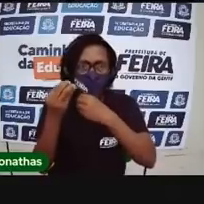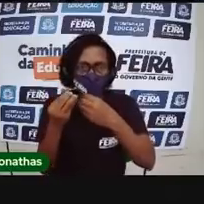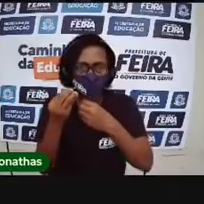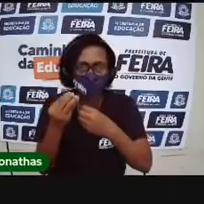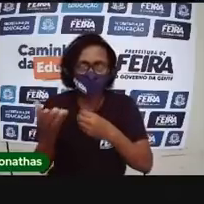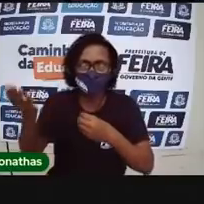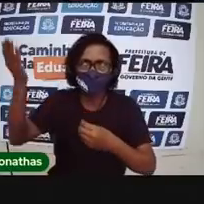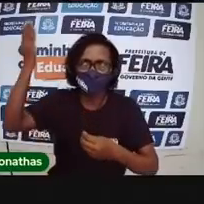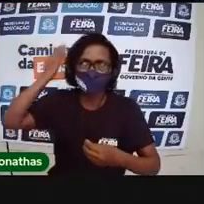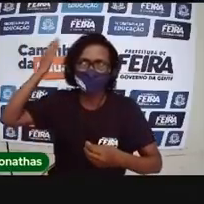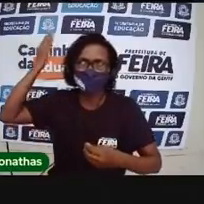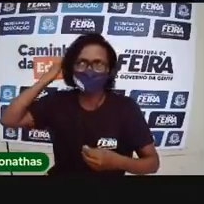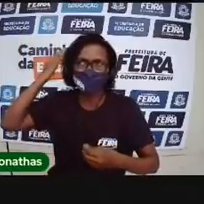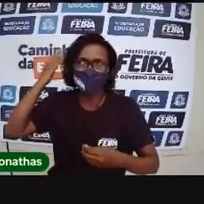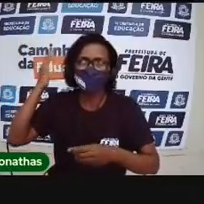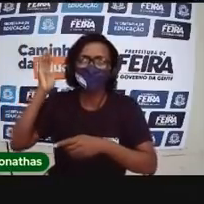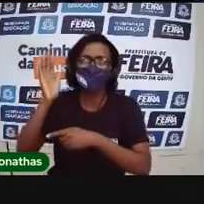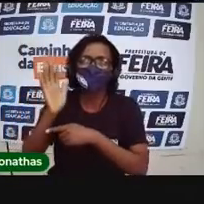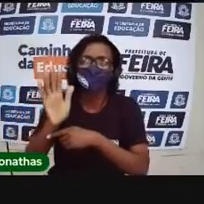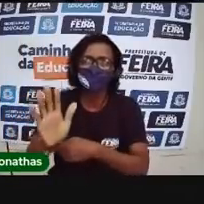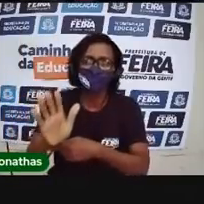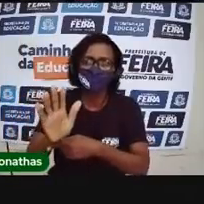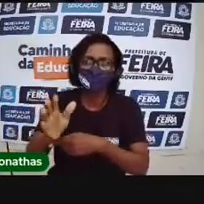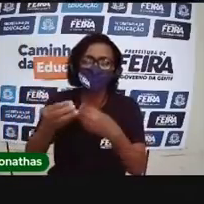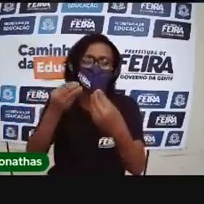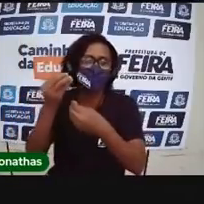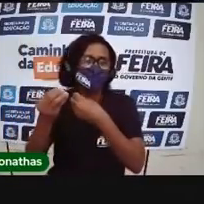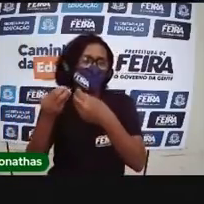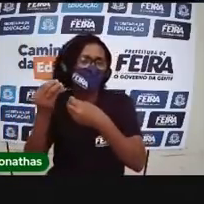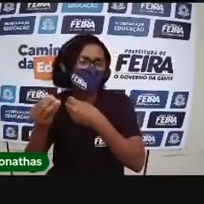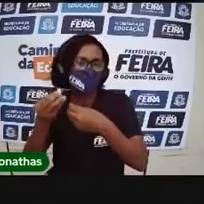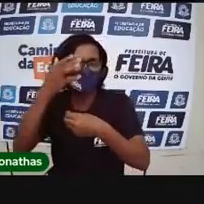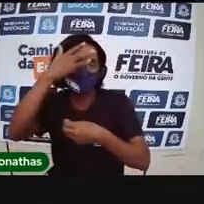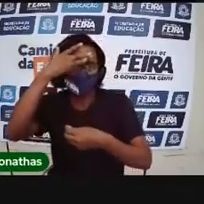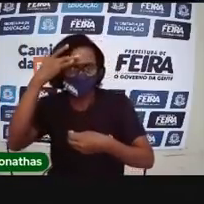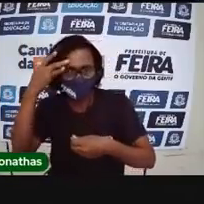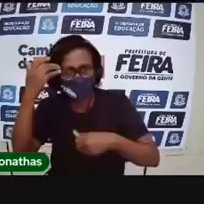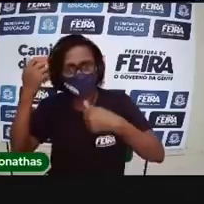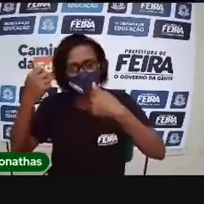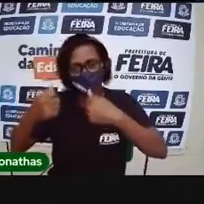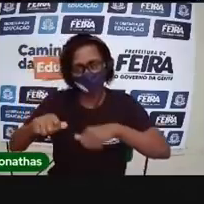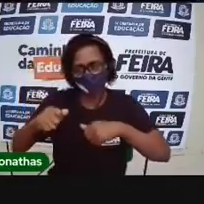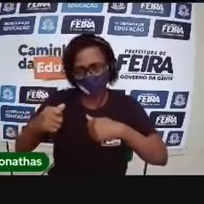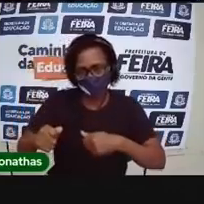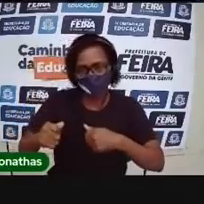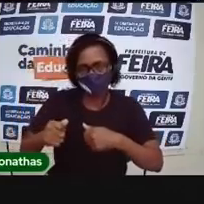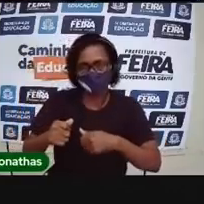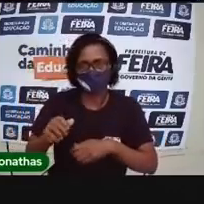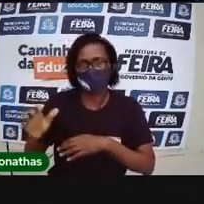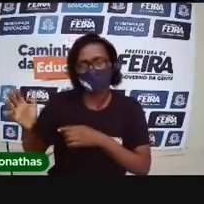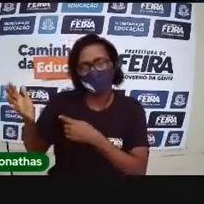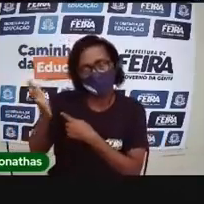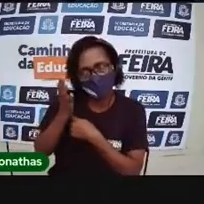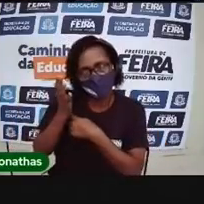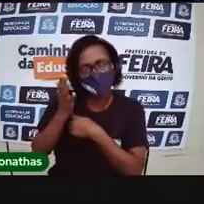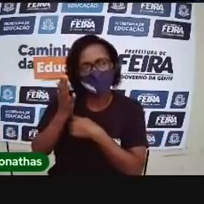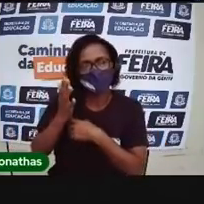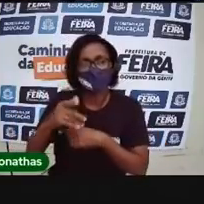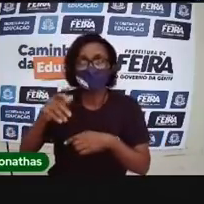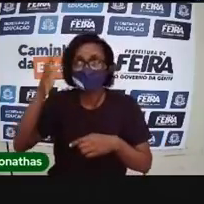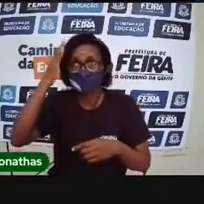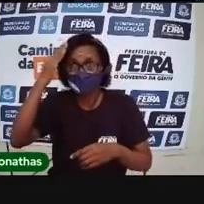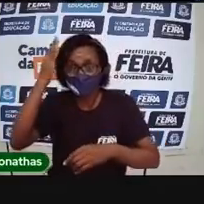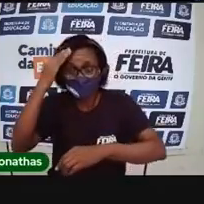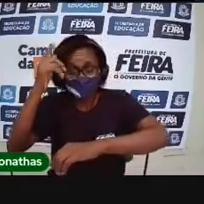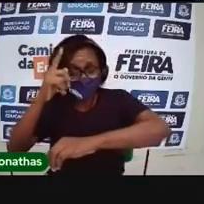surgiram para atender as diversas necessidades dos seres humanos, como compreender o período